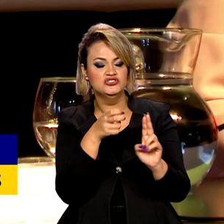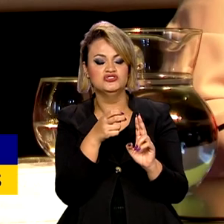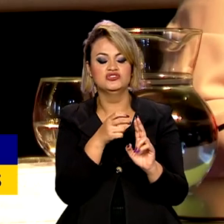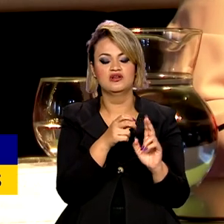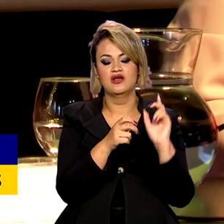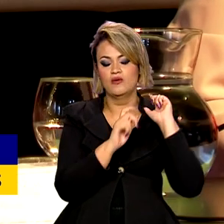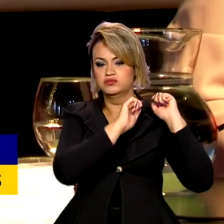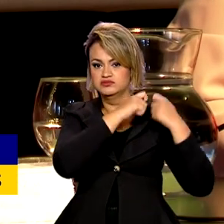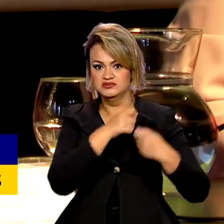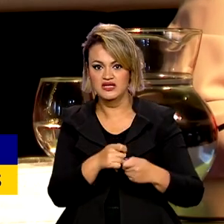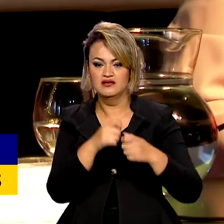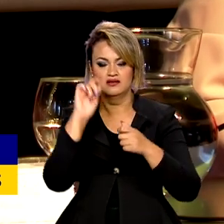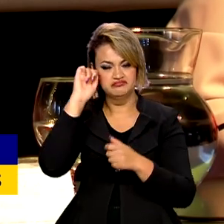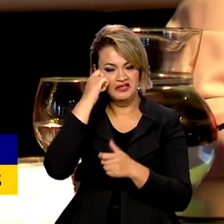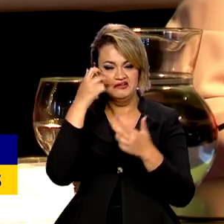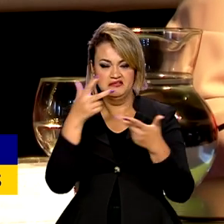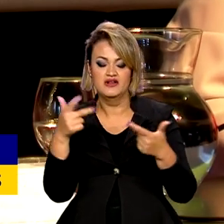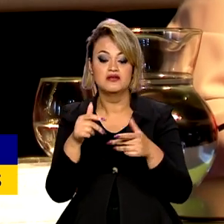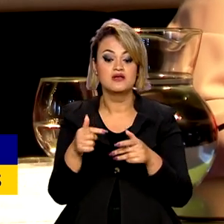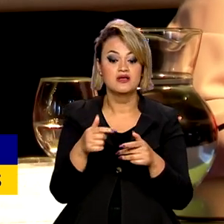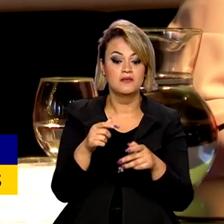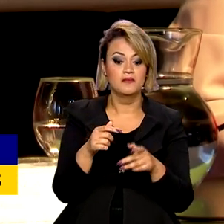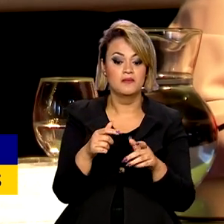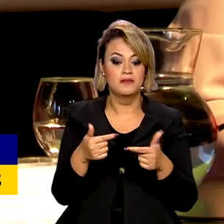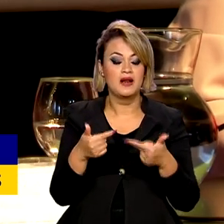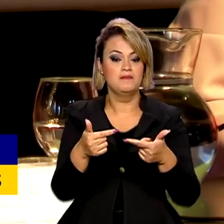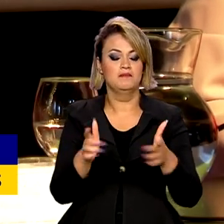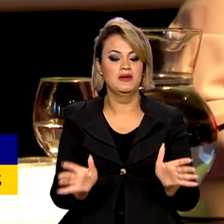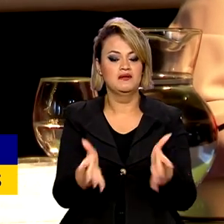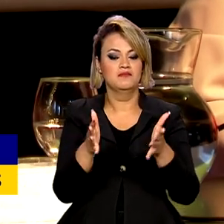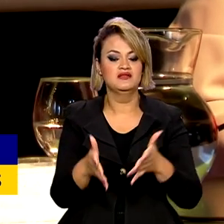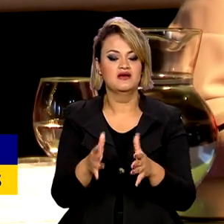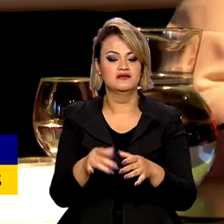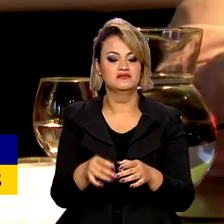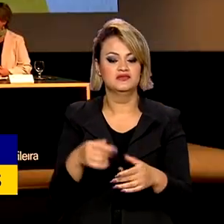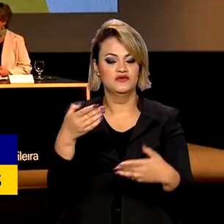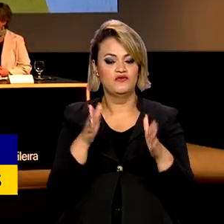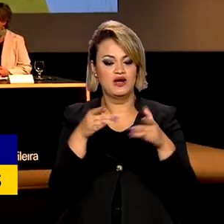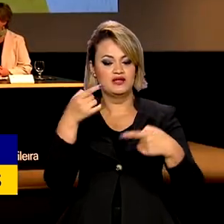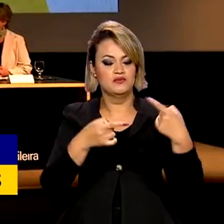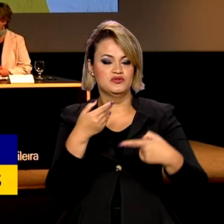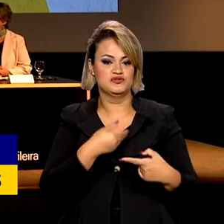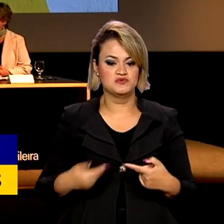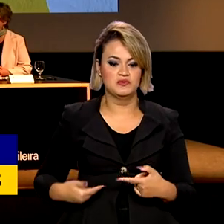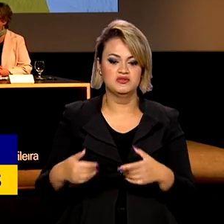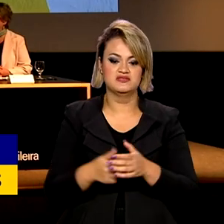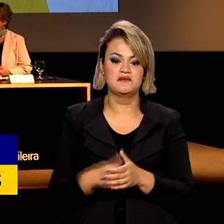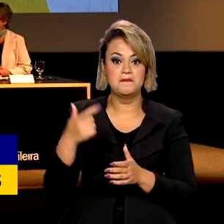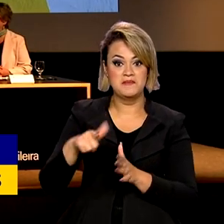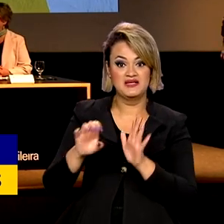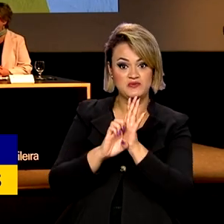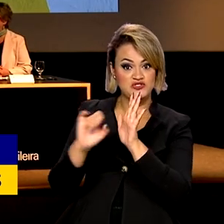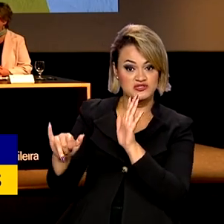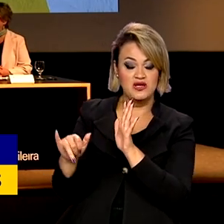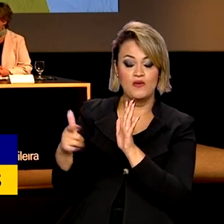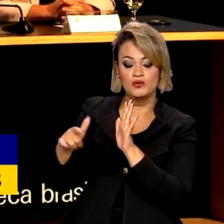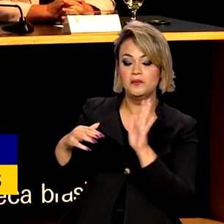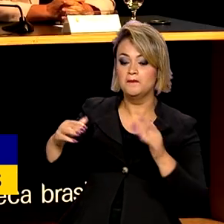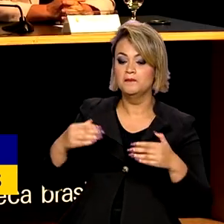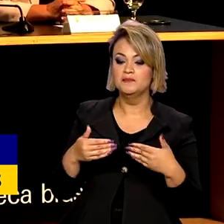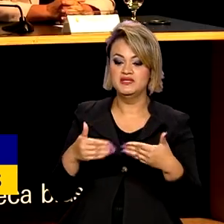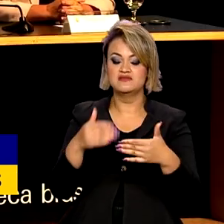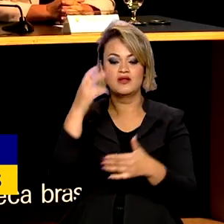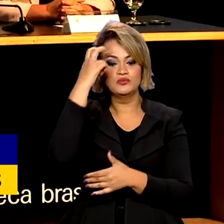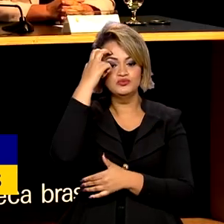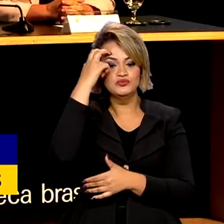um passo importante para a implementação de ações afirmativas em nossas chamadas públicas. Além do edital, o Ministério da Cultura